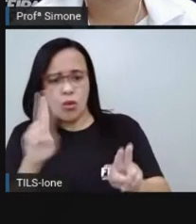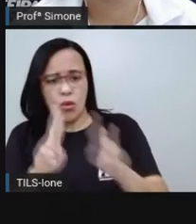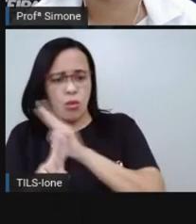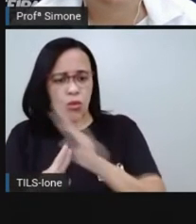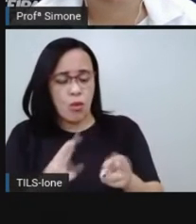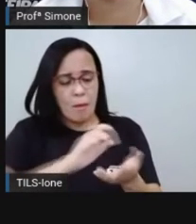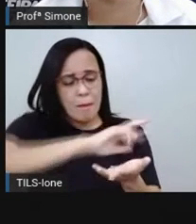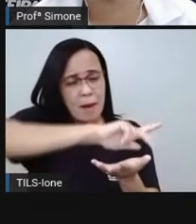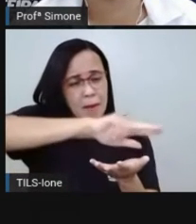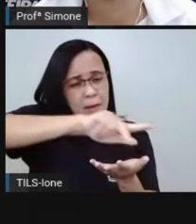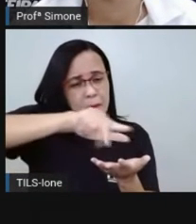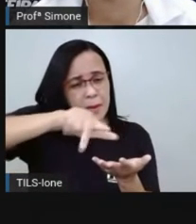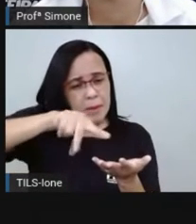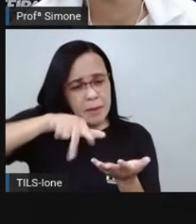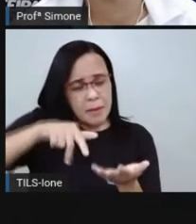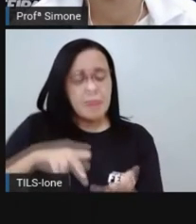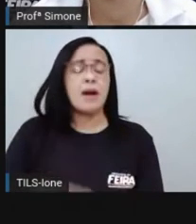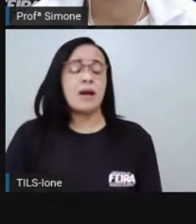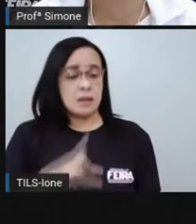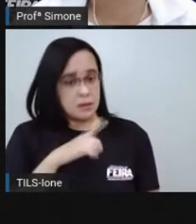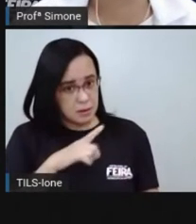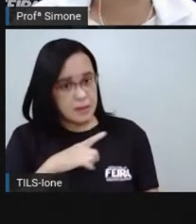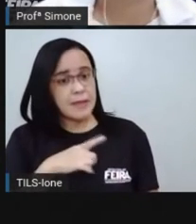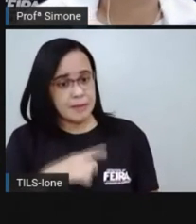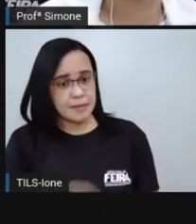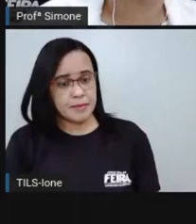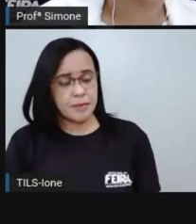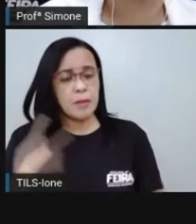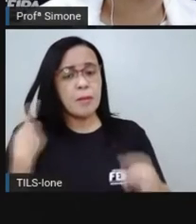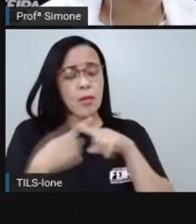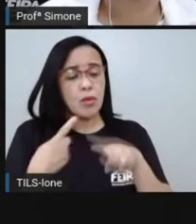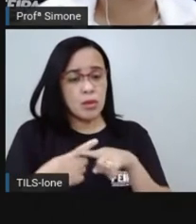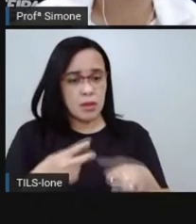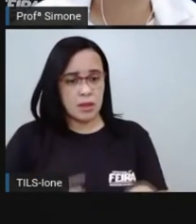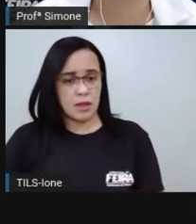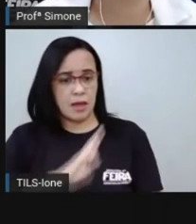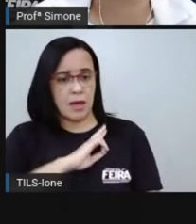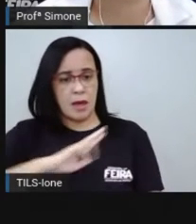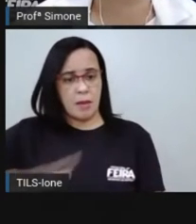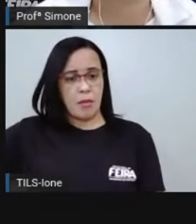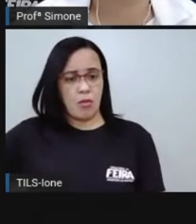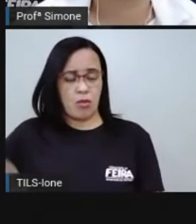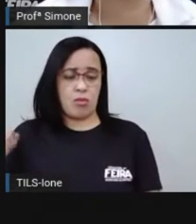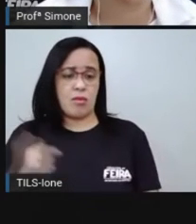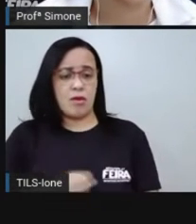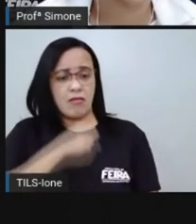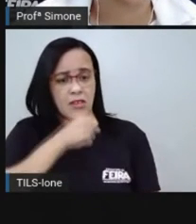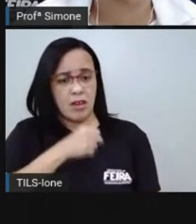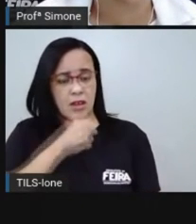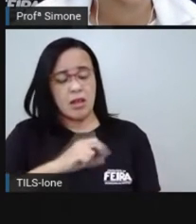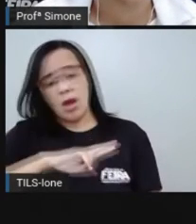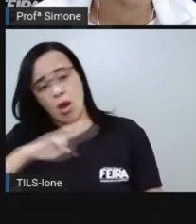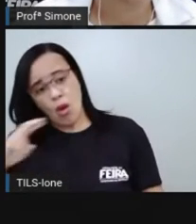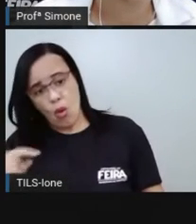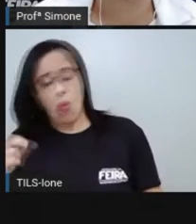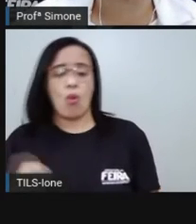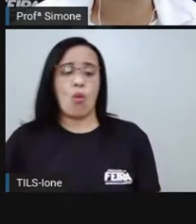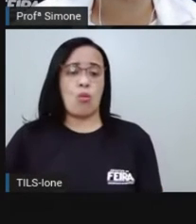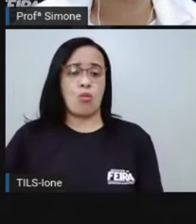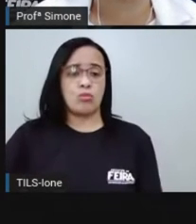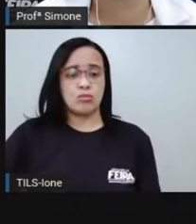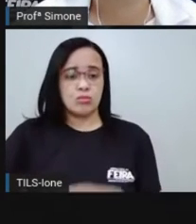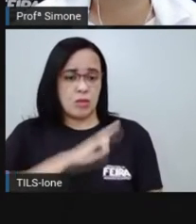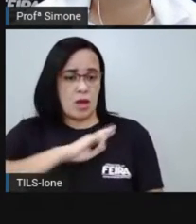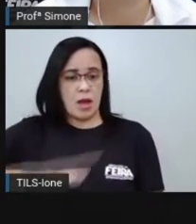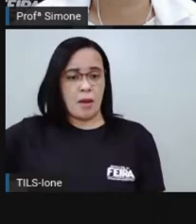república oligárquica, república velha ou república do café com leite. E aí, quando eu